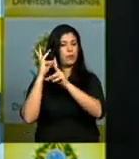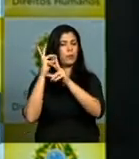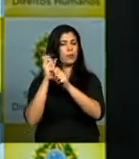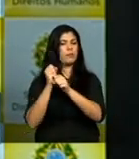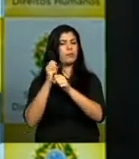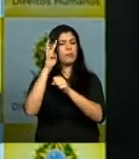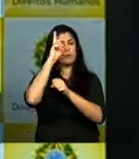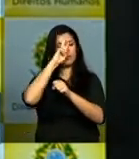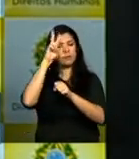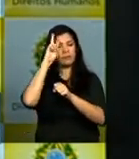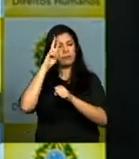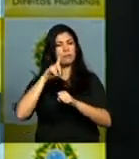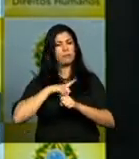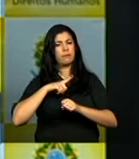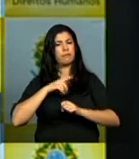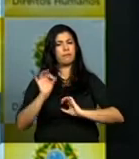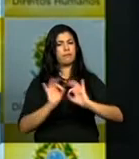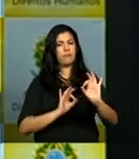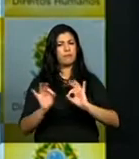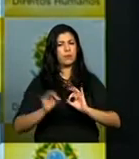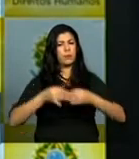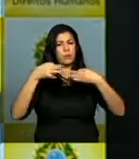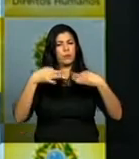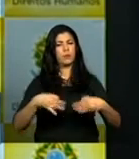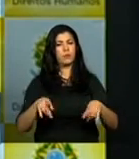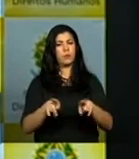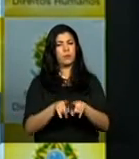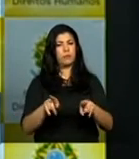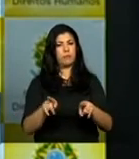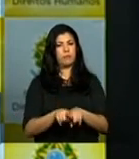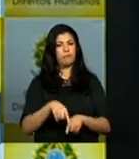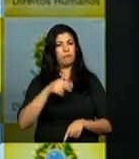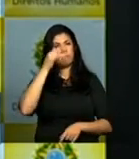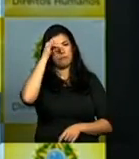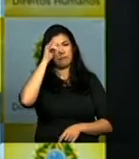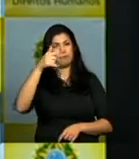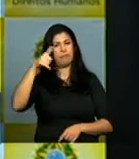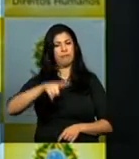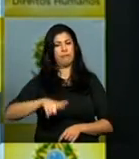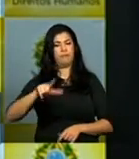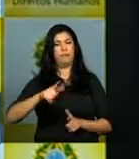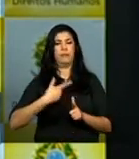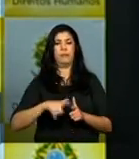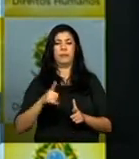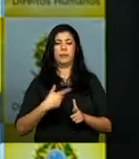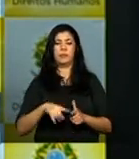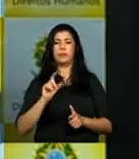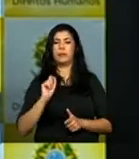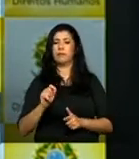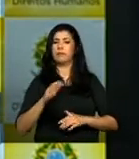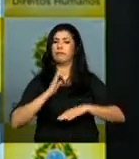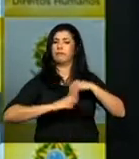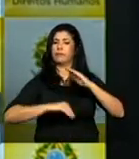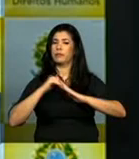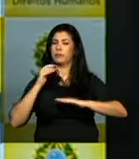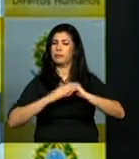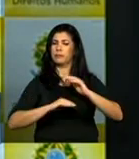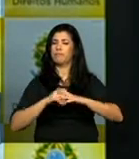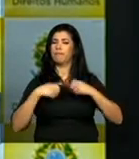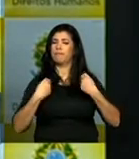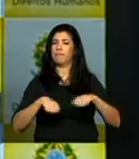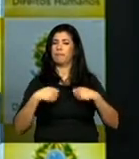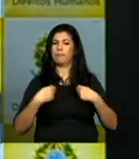justiça, reparação e garantias de não repetição. Esse exercício demanda